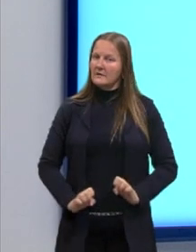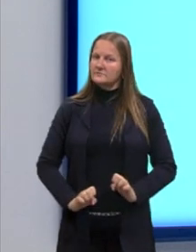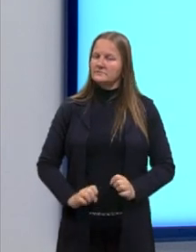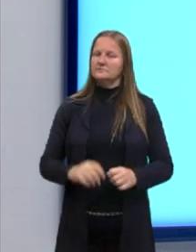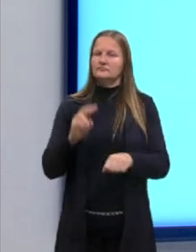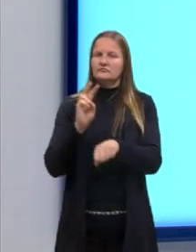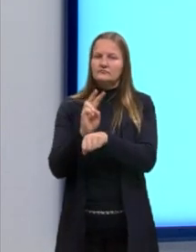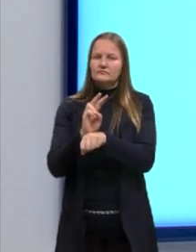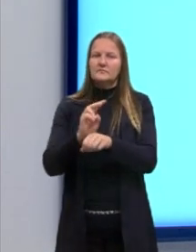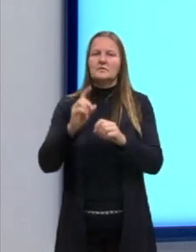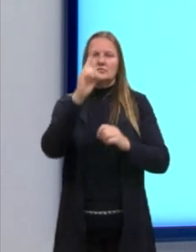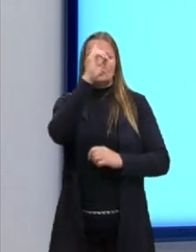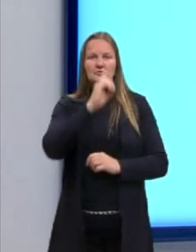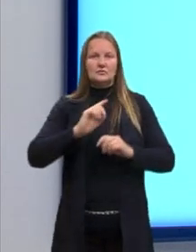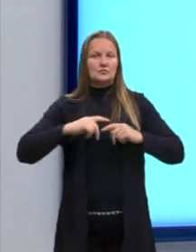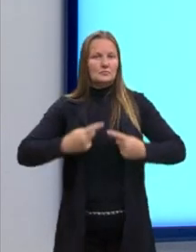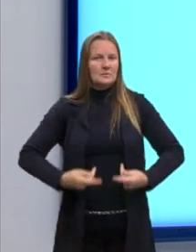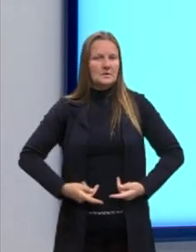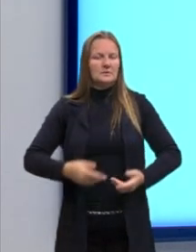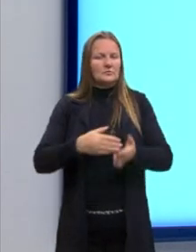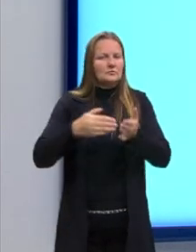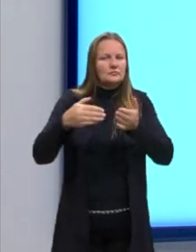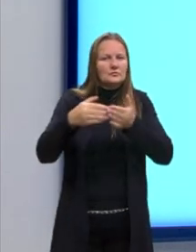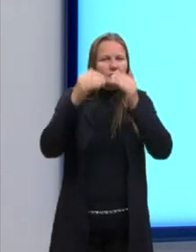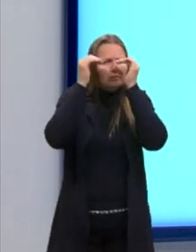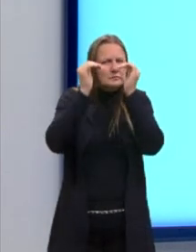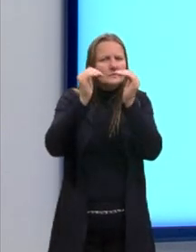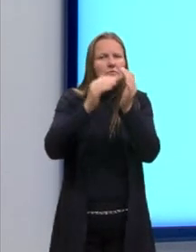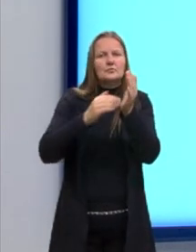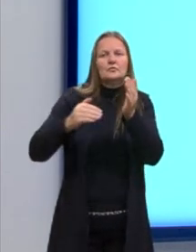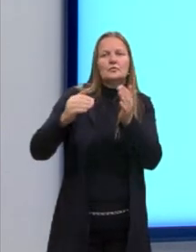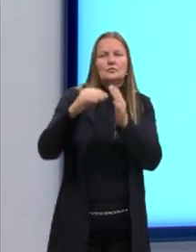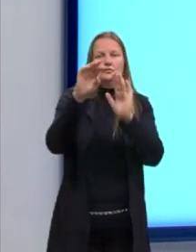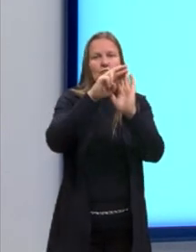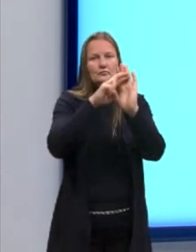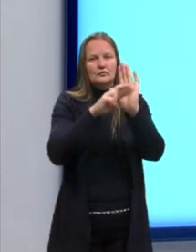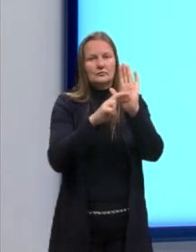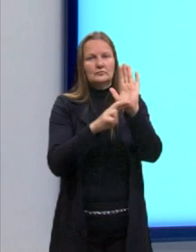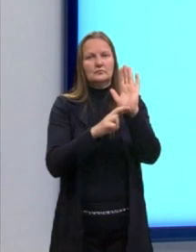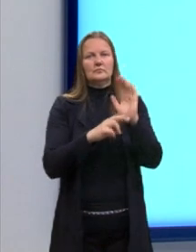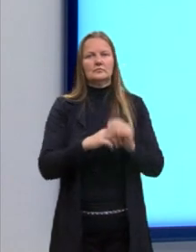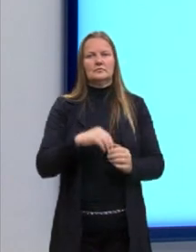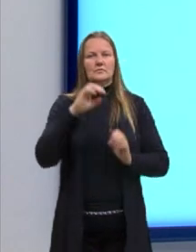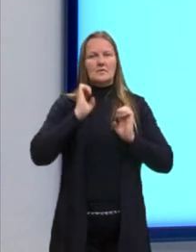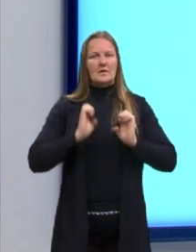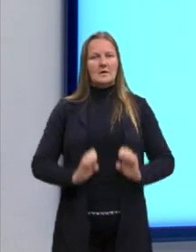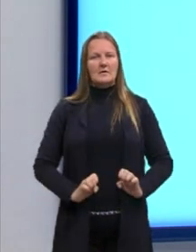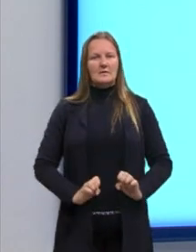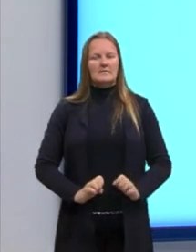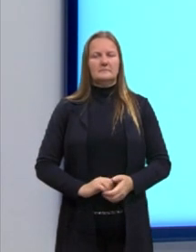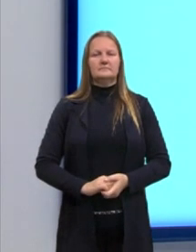vocês também tem que levar em consideração esses princípios éticos.